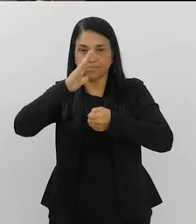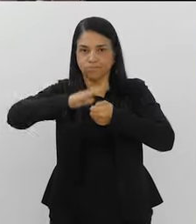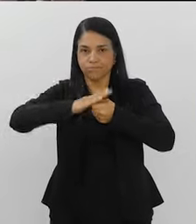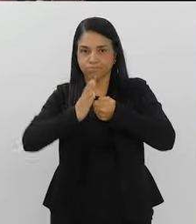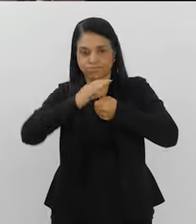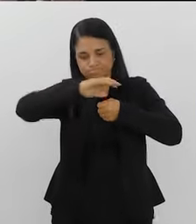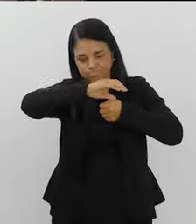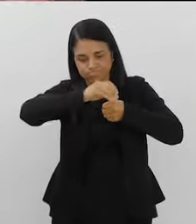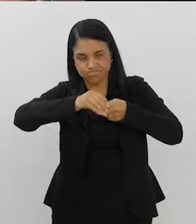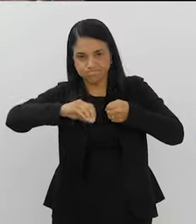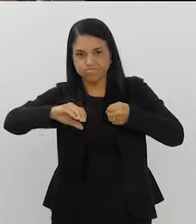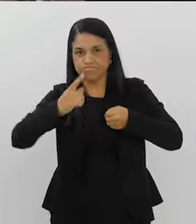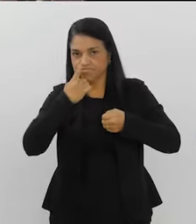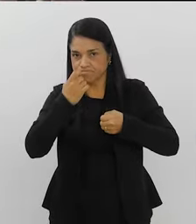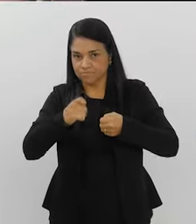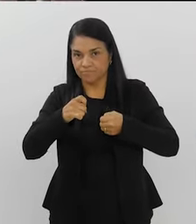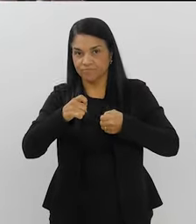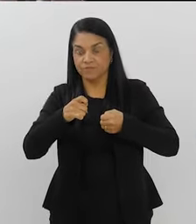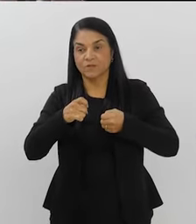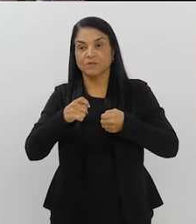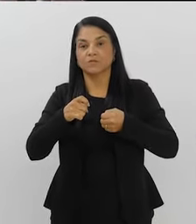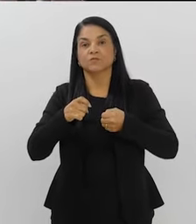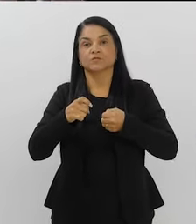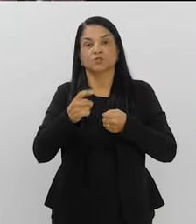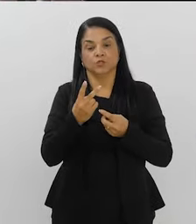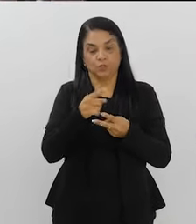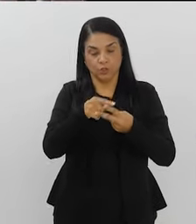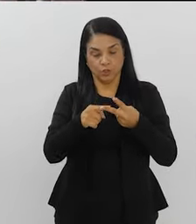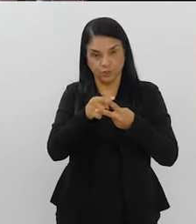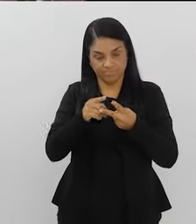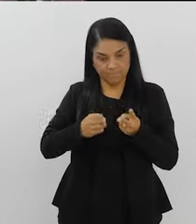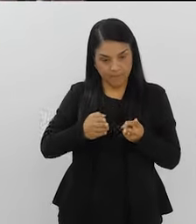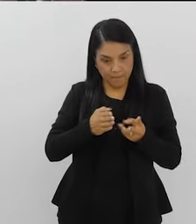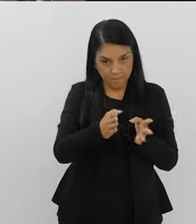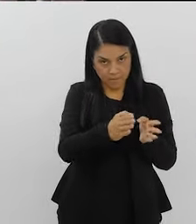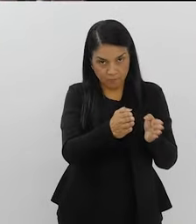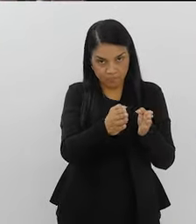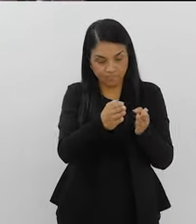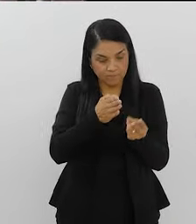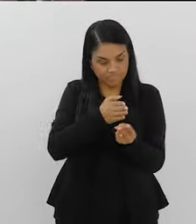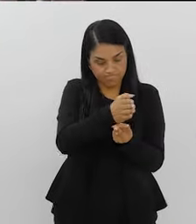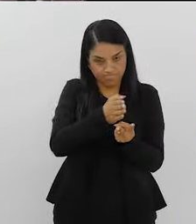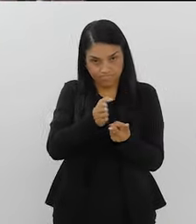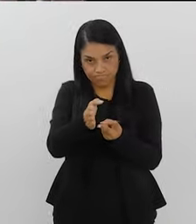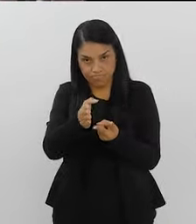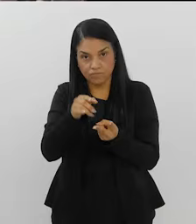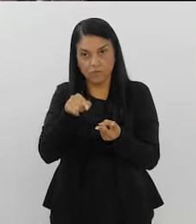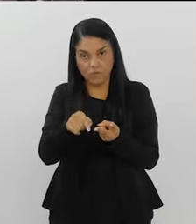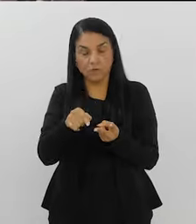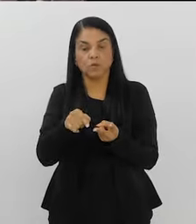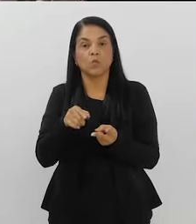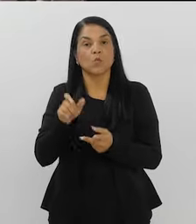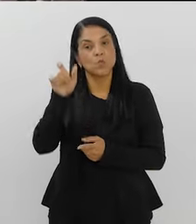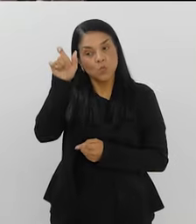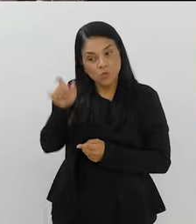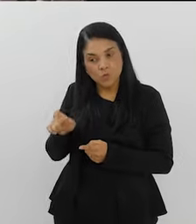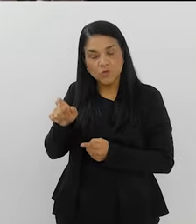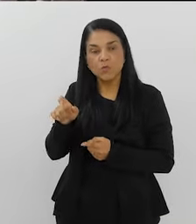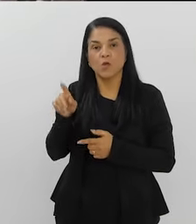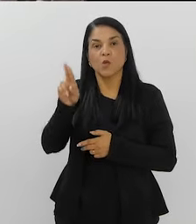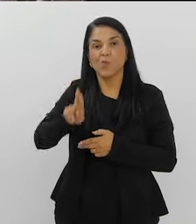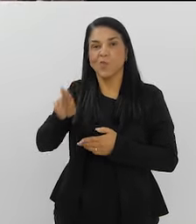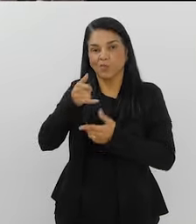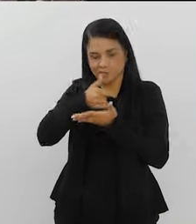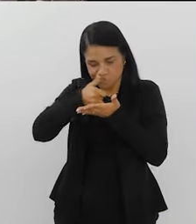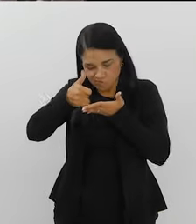E o esgoto de duas vias. Uma, o usuário, quando utiliza, ele está eliminando o metabólito e a própria cocaína na urina